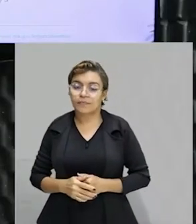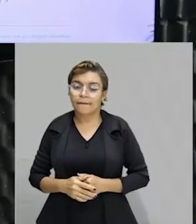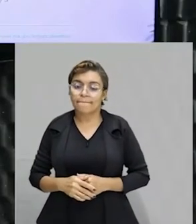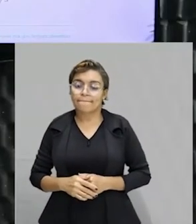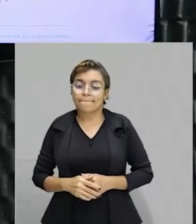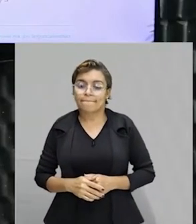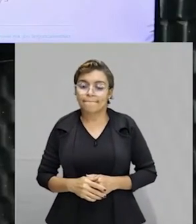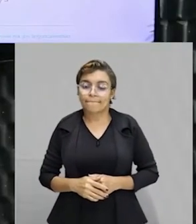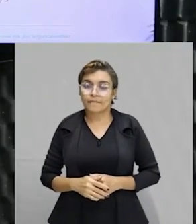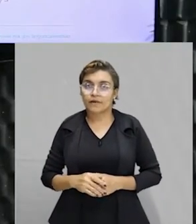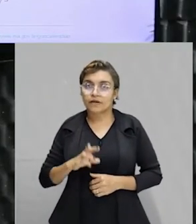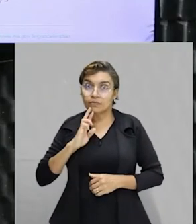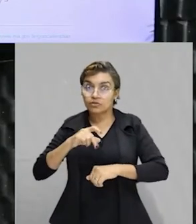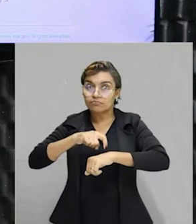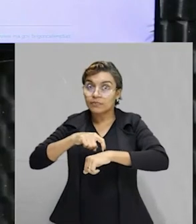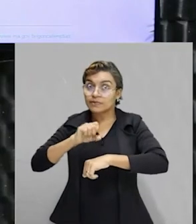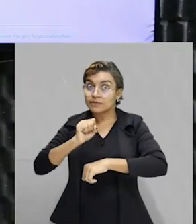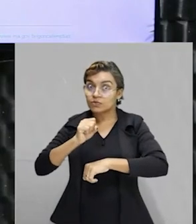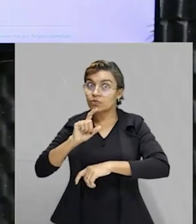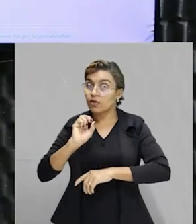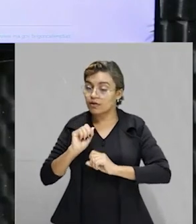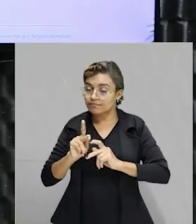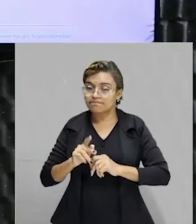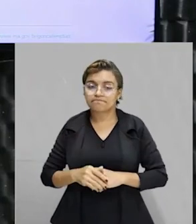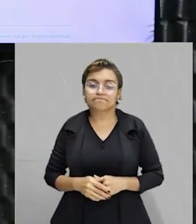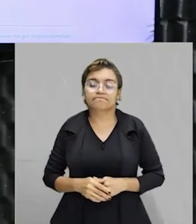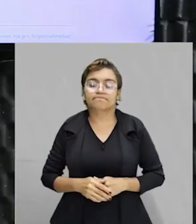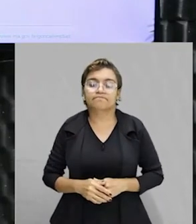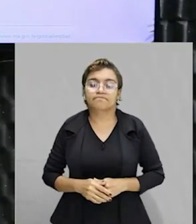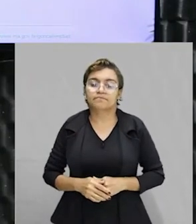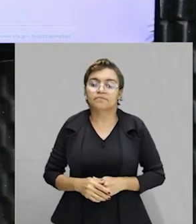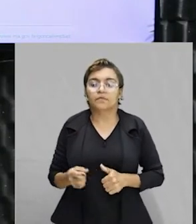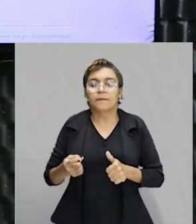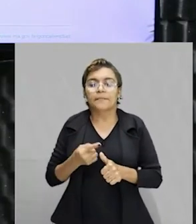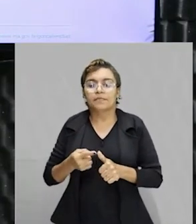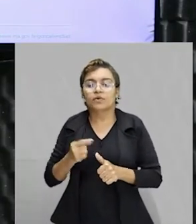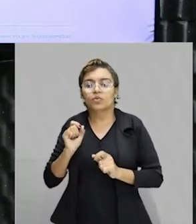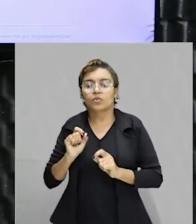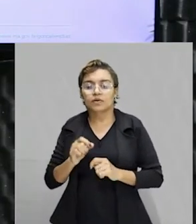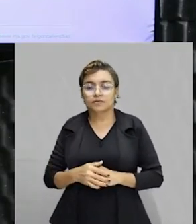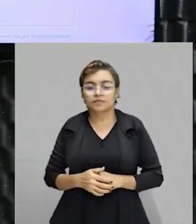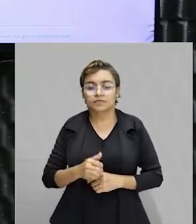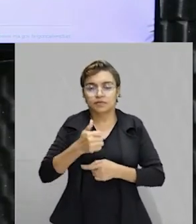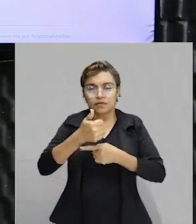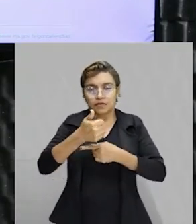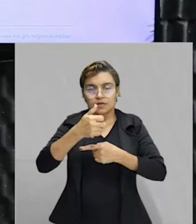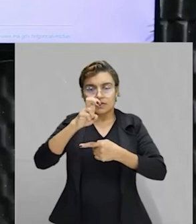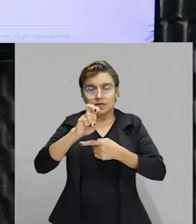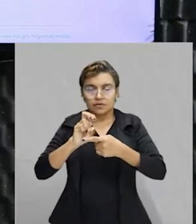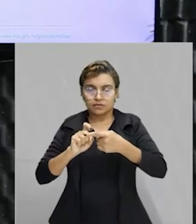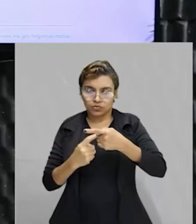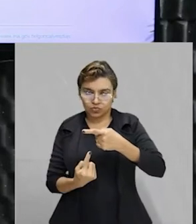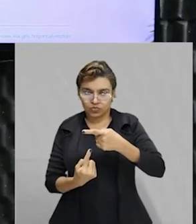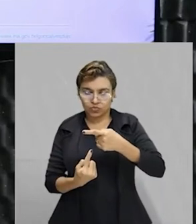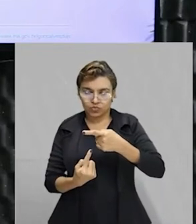é só montar e dar a resposta, tá? Vamos lá. No primeiro percurso o a gente tem? 15 está para 1 assim